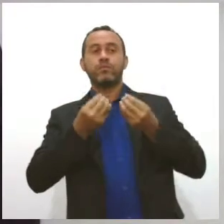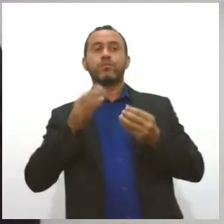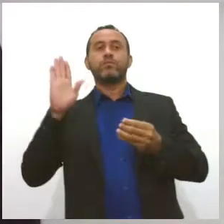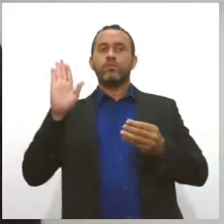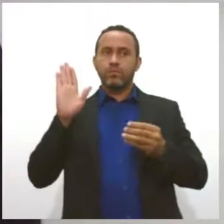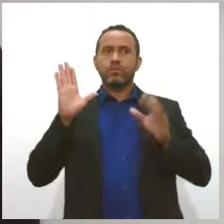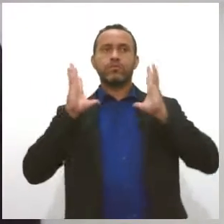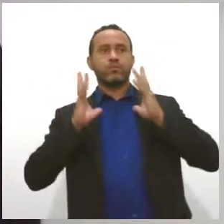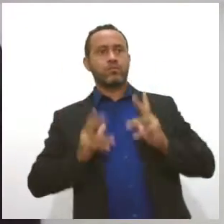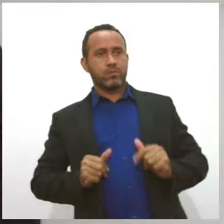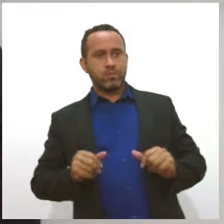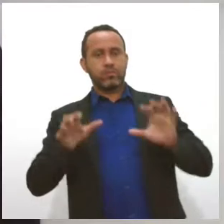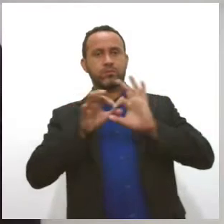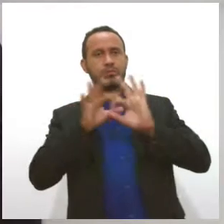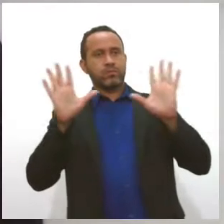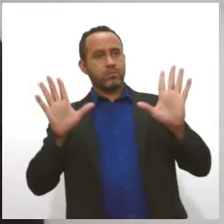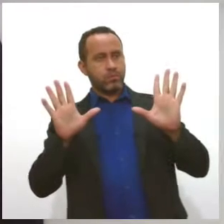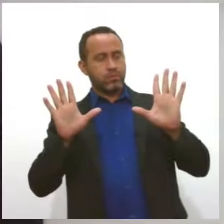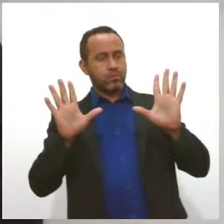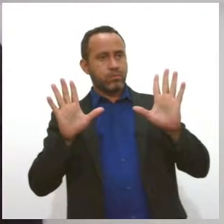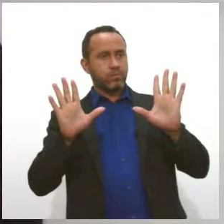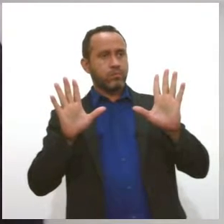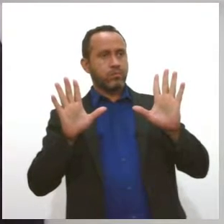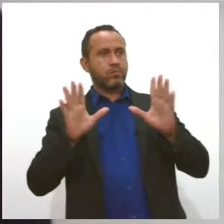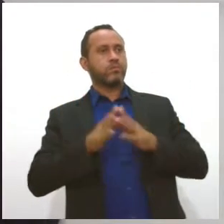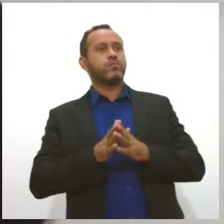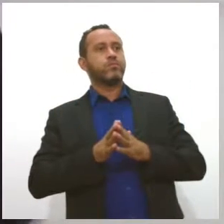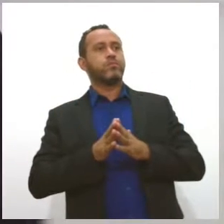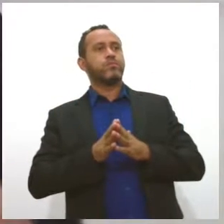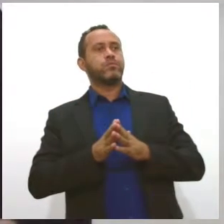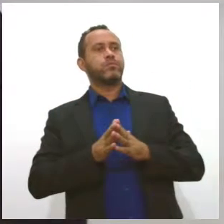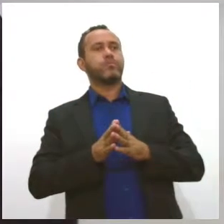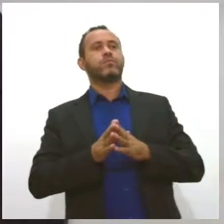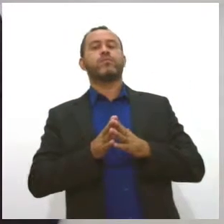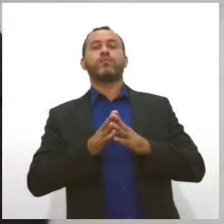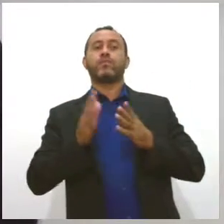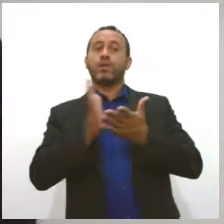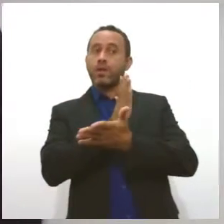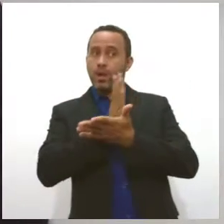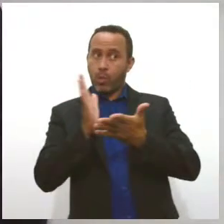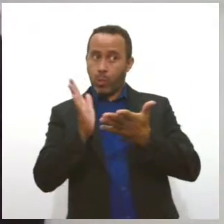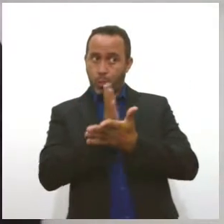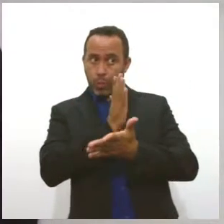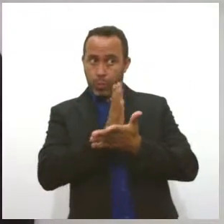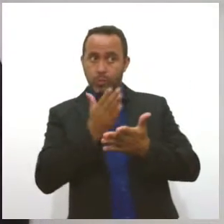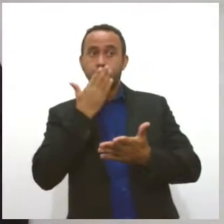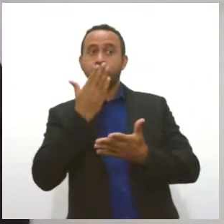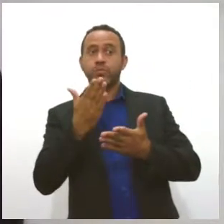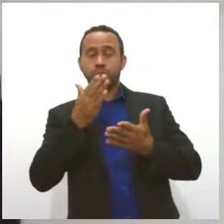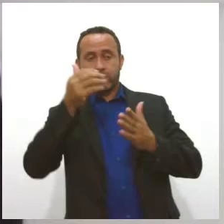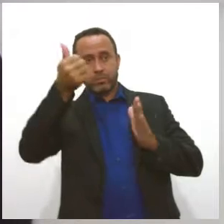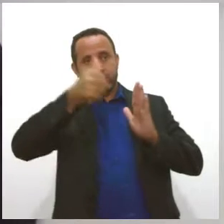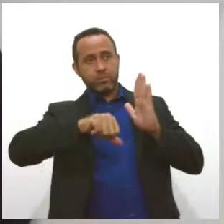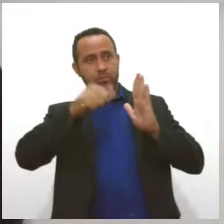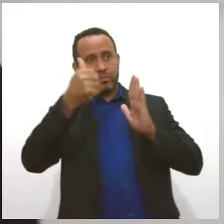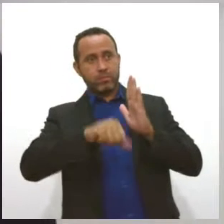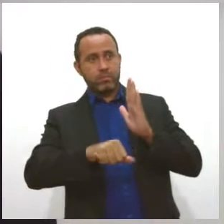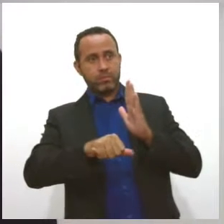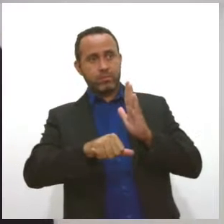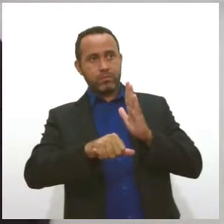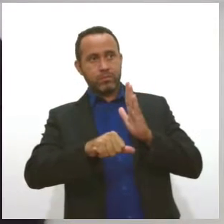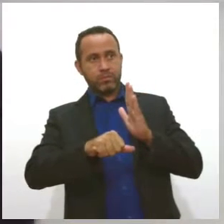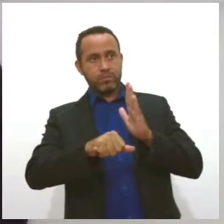desses candidatos. E, em alguns casos, o pedido de registro foram